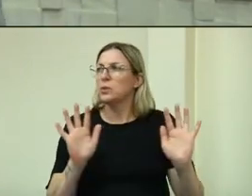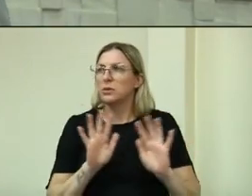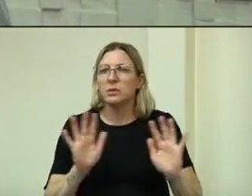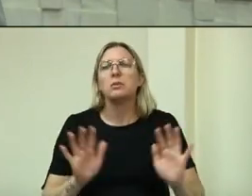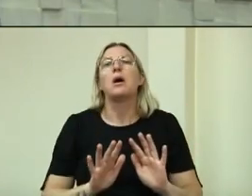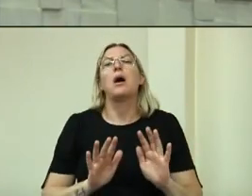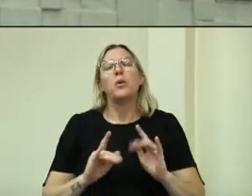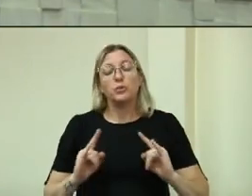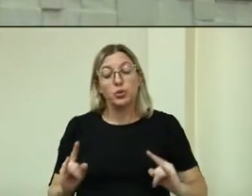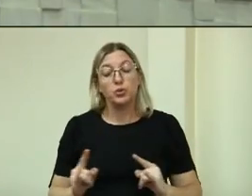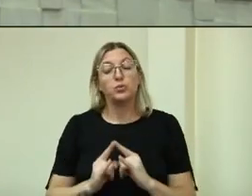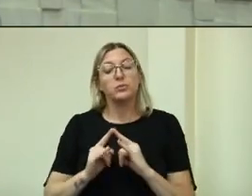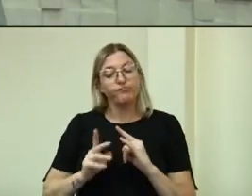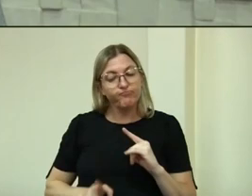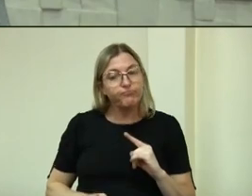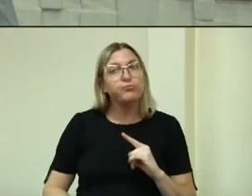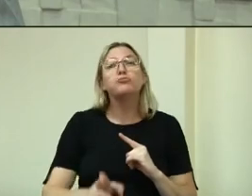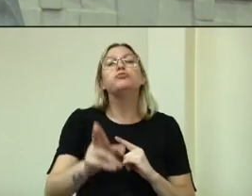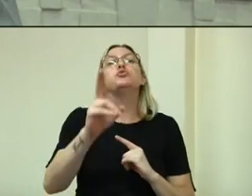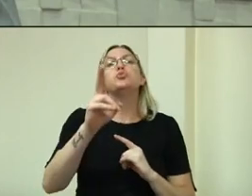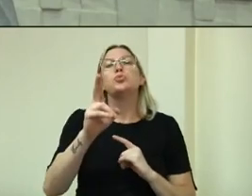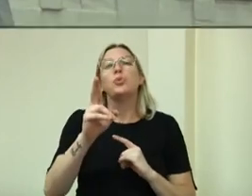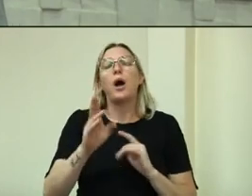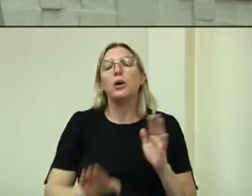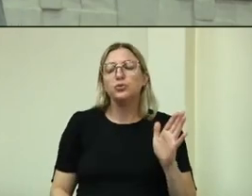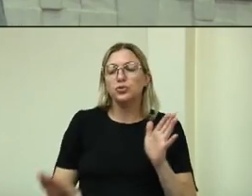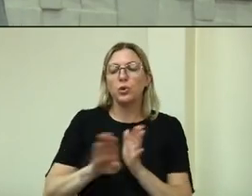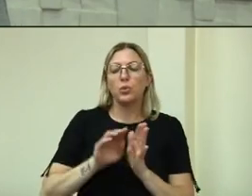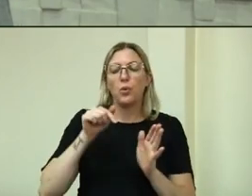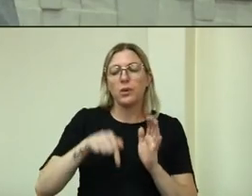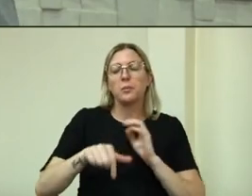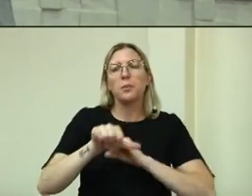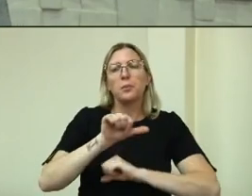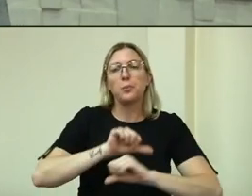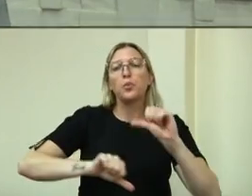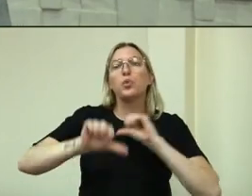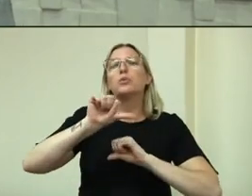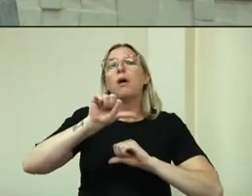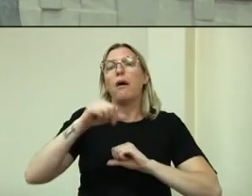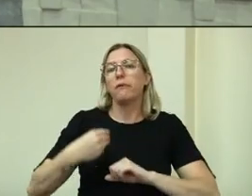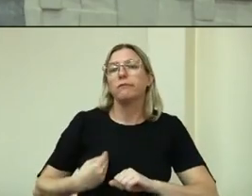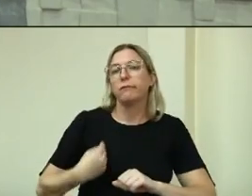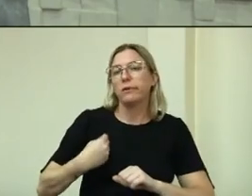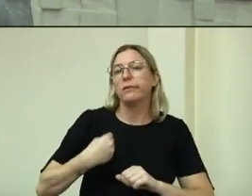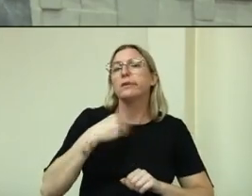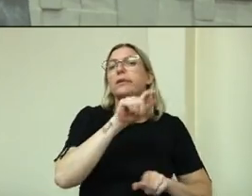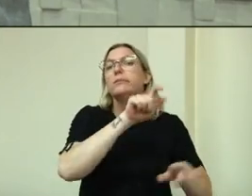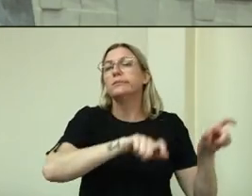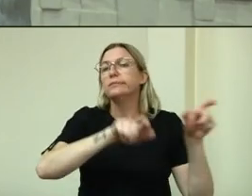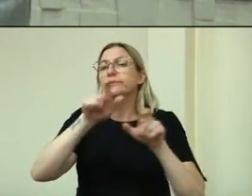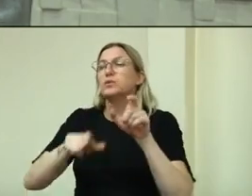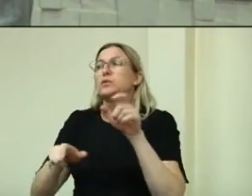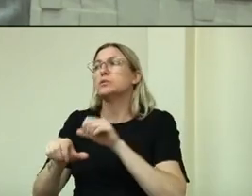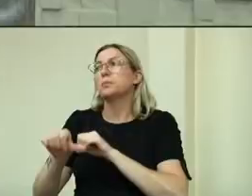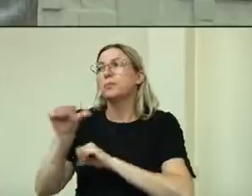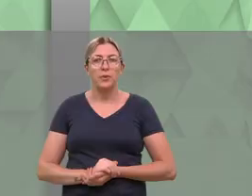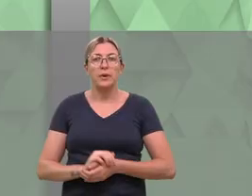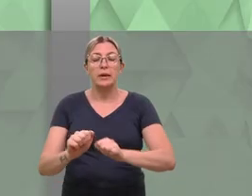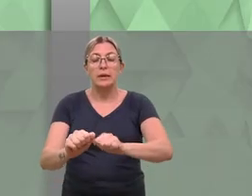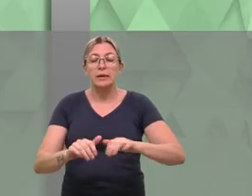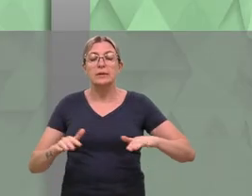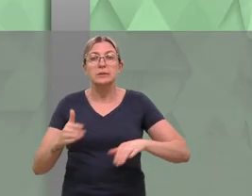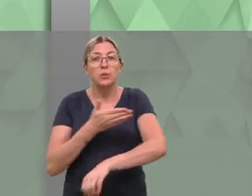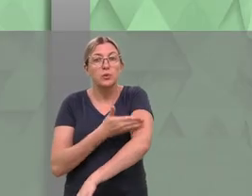veio para mudar. Mudar a realidade das pessoas. Mudar a realidade da região.